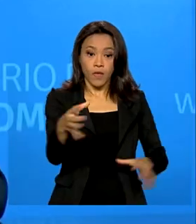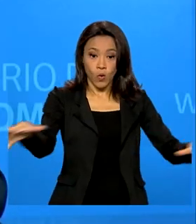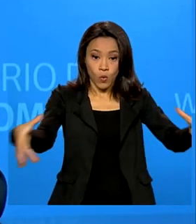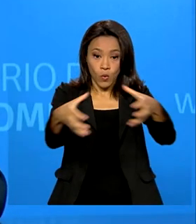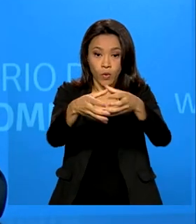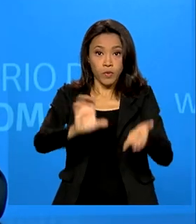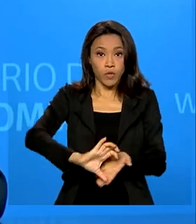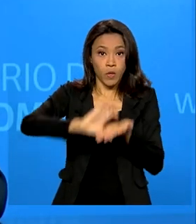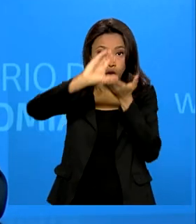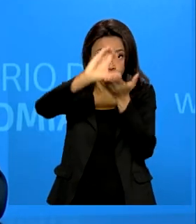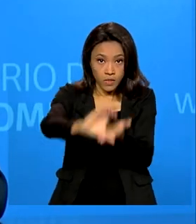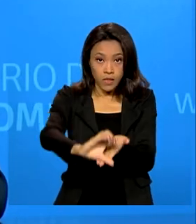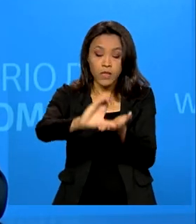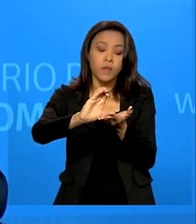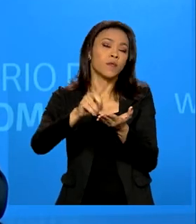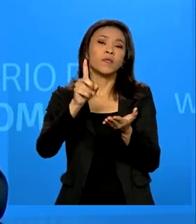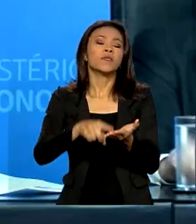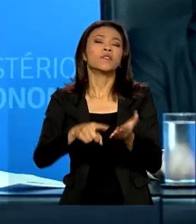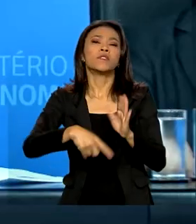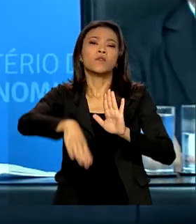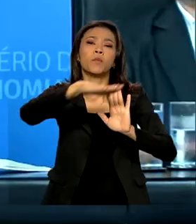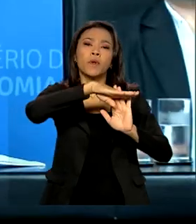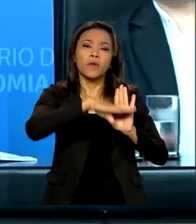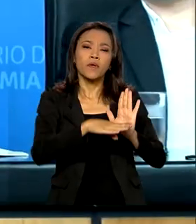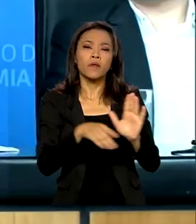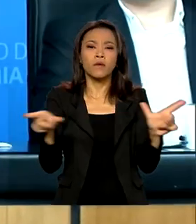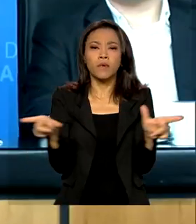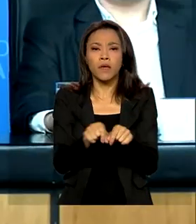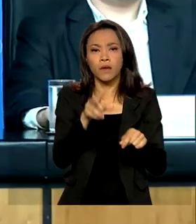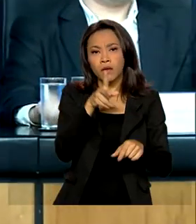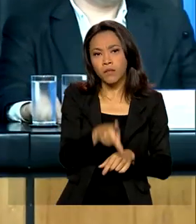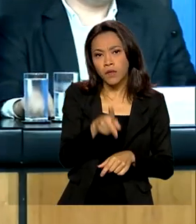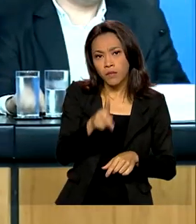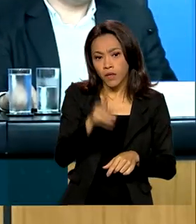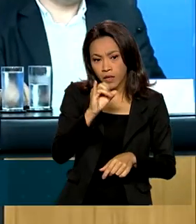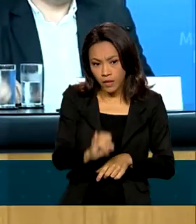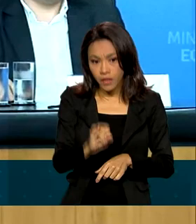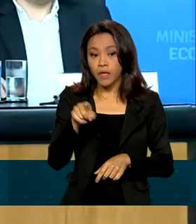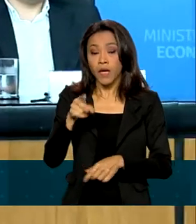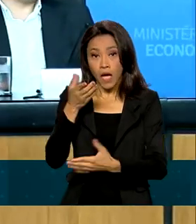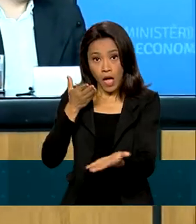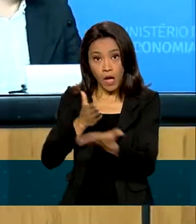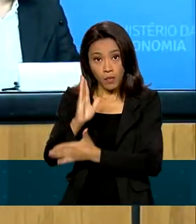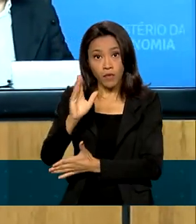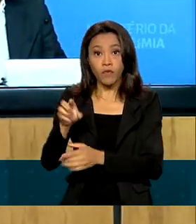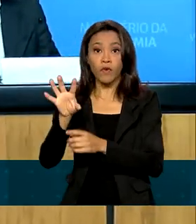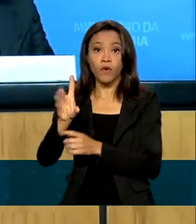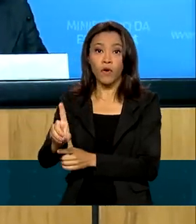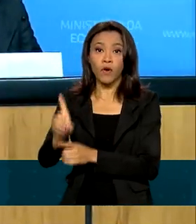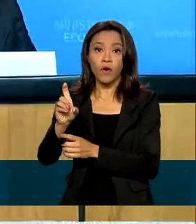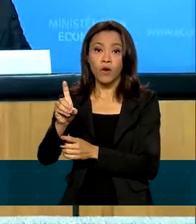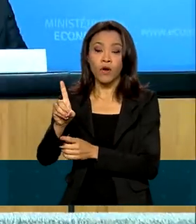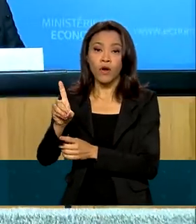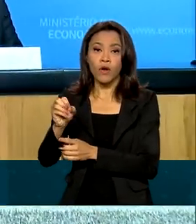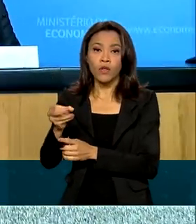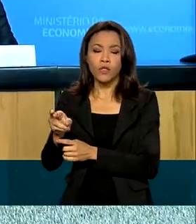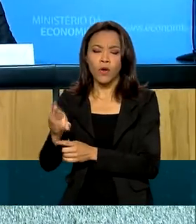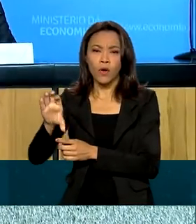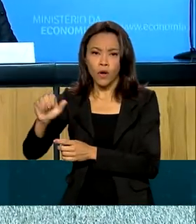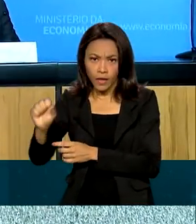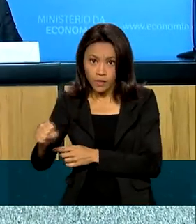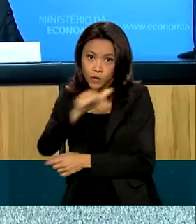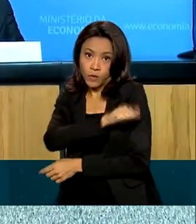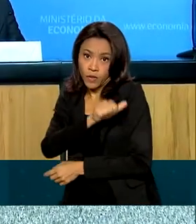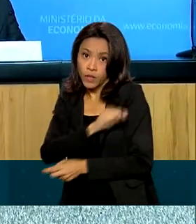de Parcerias de Investimentos, PPI, aprovou a inclusão da Companhia DOCAS do Rio de Janeiro e da Companhia DOCAS do Bará